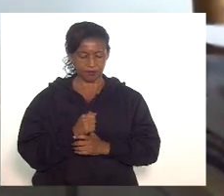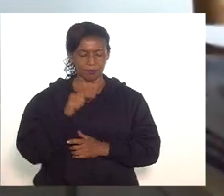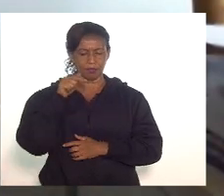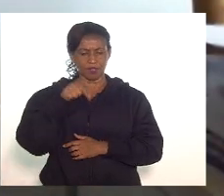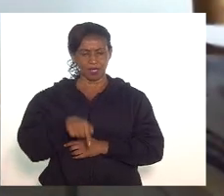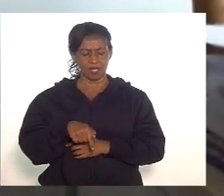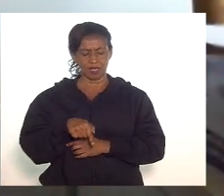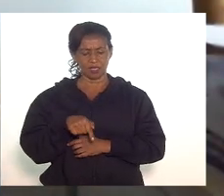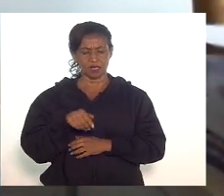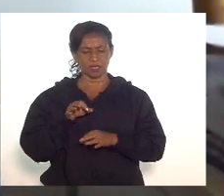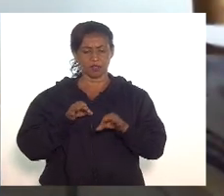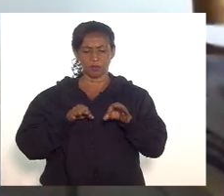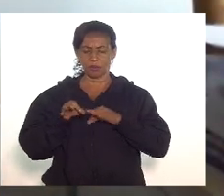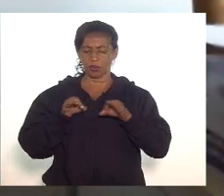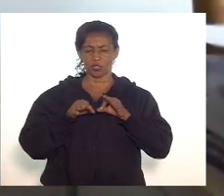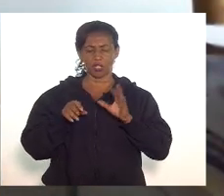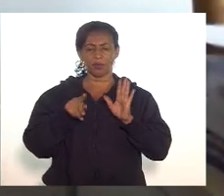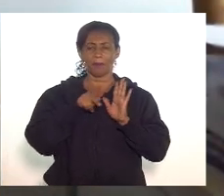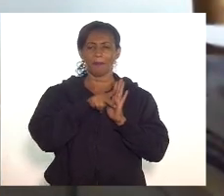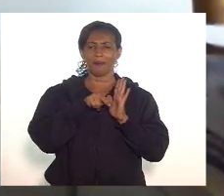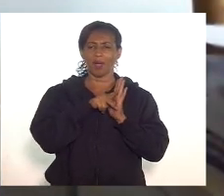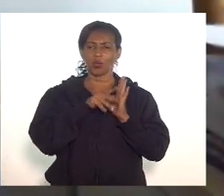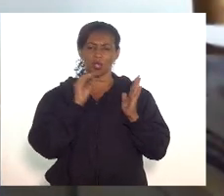não estava na pauta.